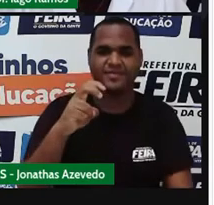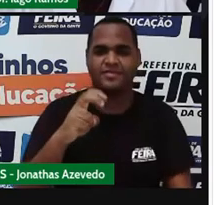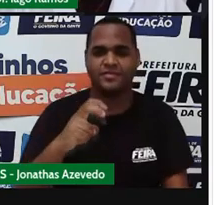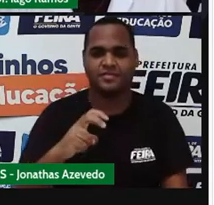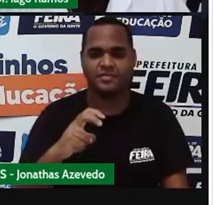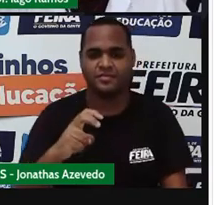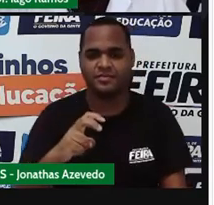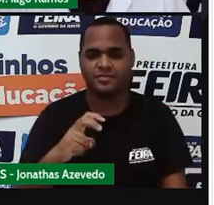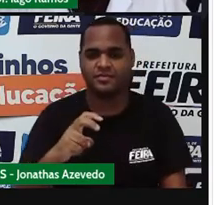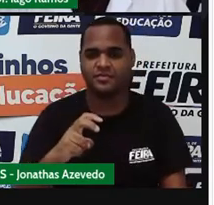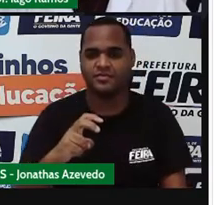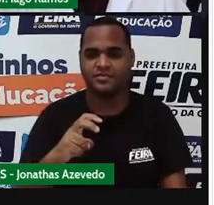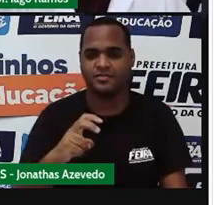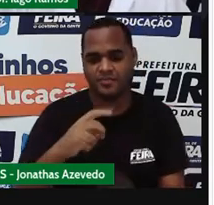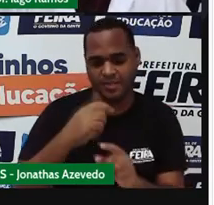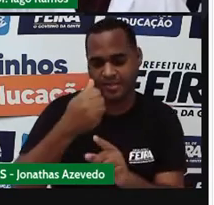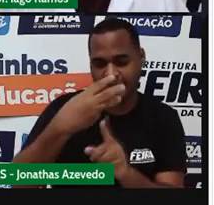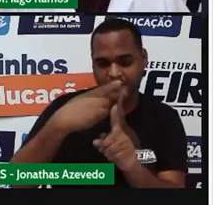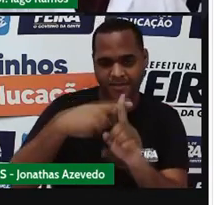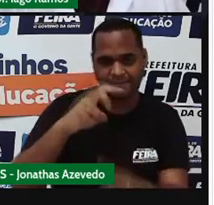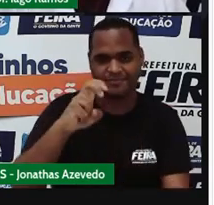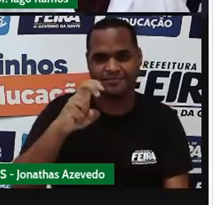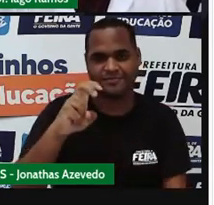Opa! Eu coloquei um igual é um mais.